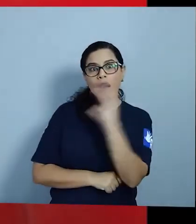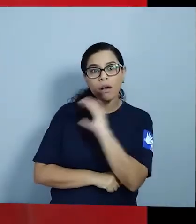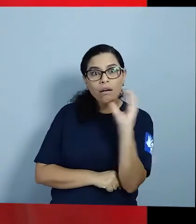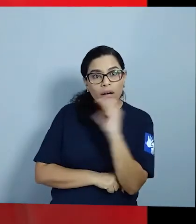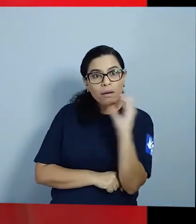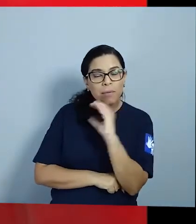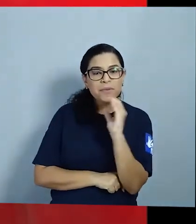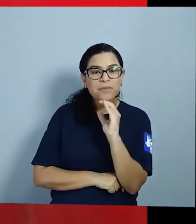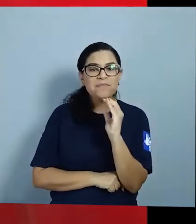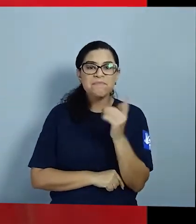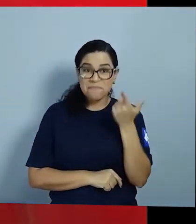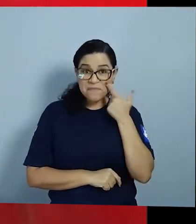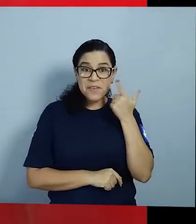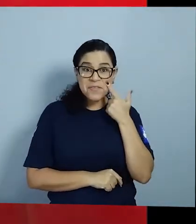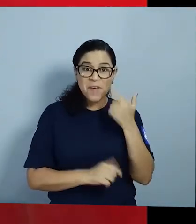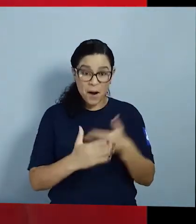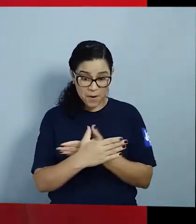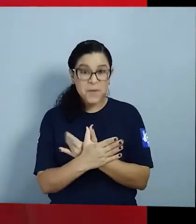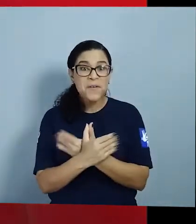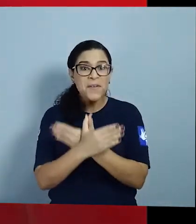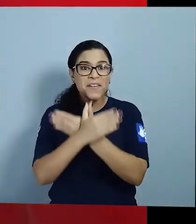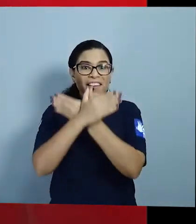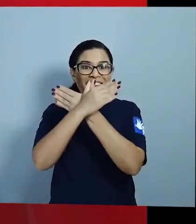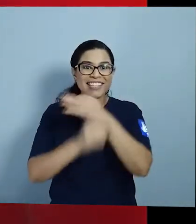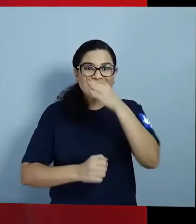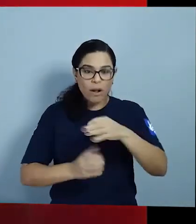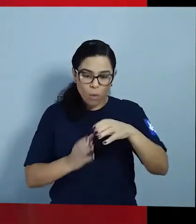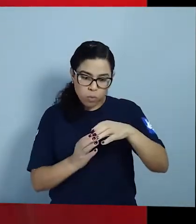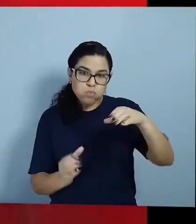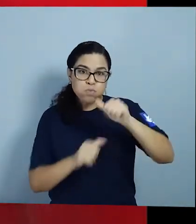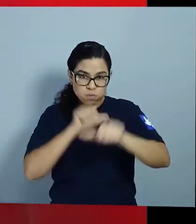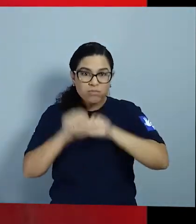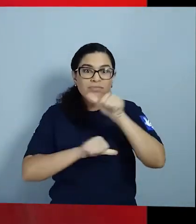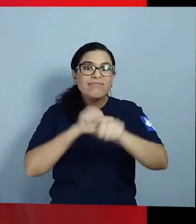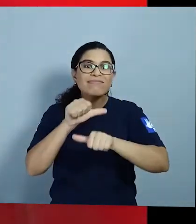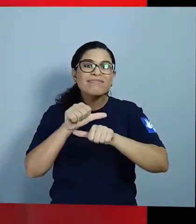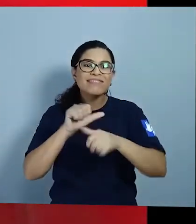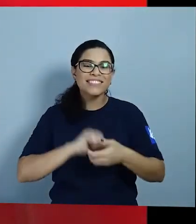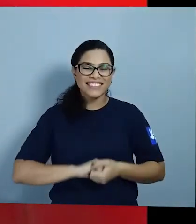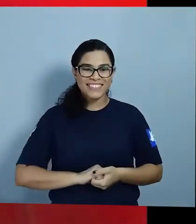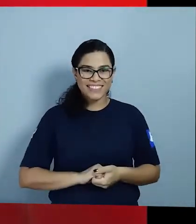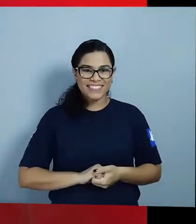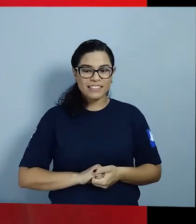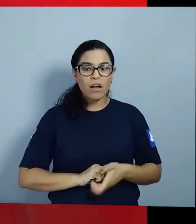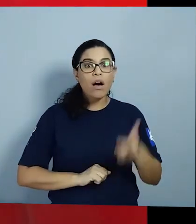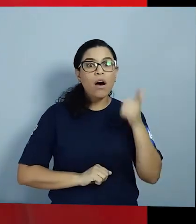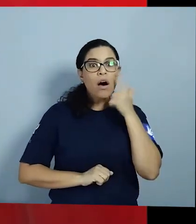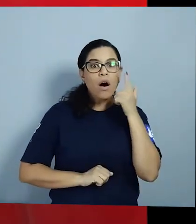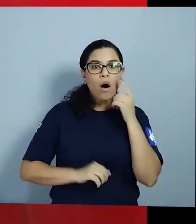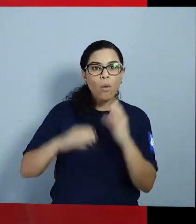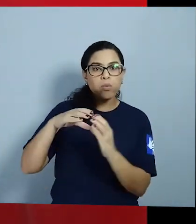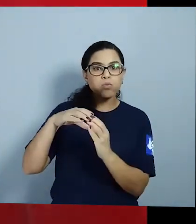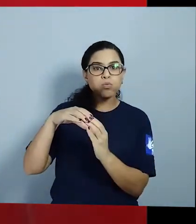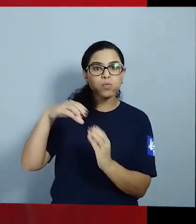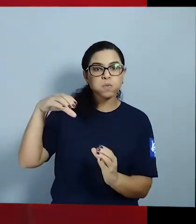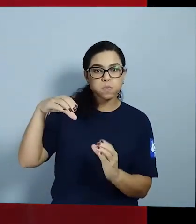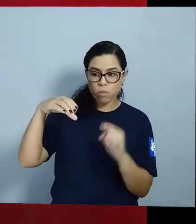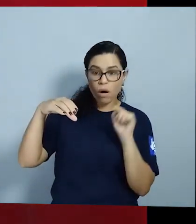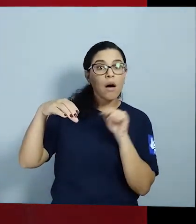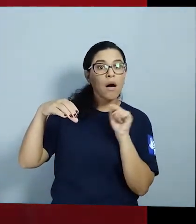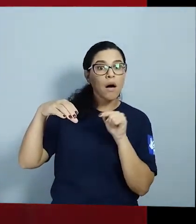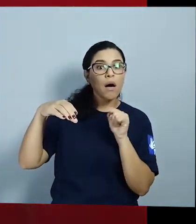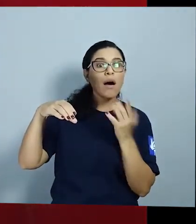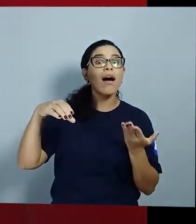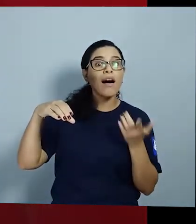muito, muito acelerado Vamos ver uma borboleta saindo de dentro de um casulo? Nossa, olha só onde essa